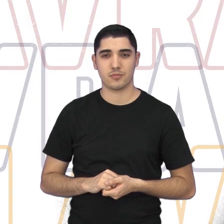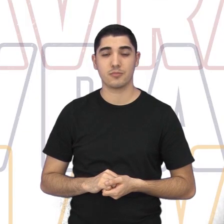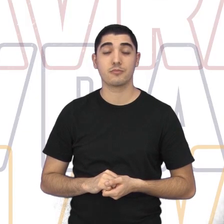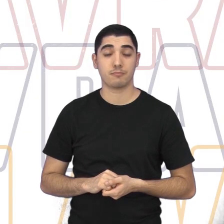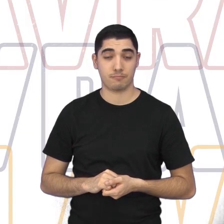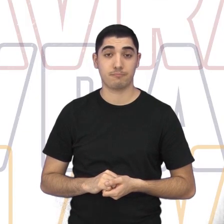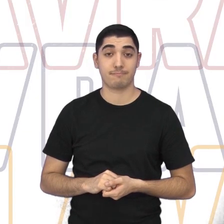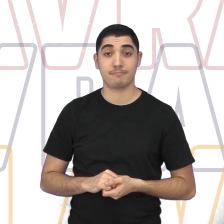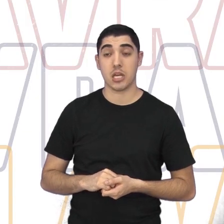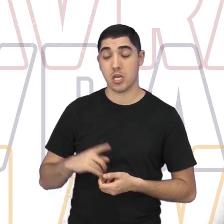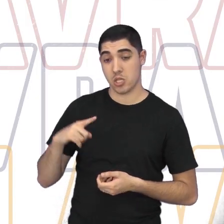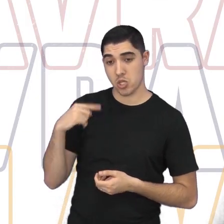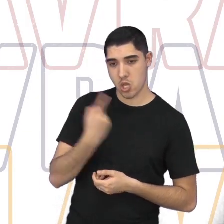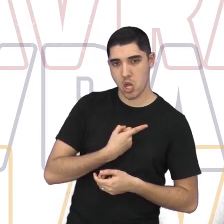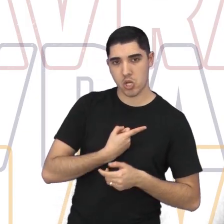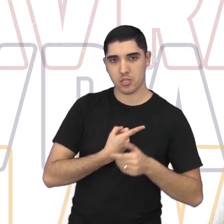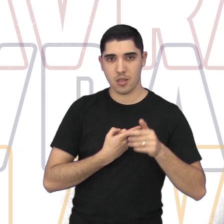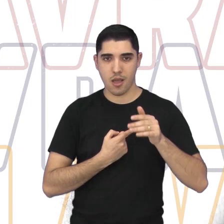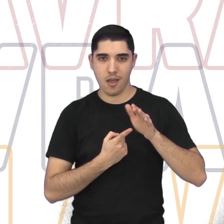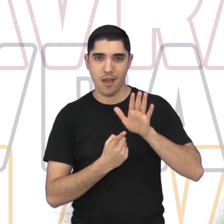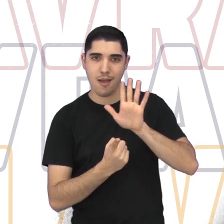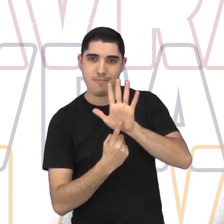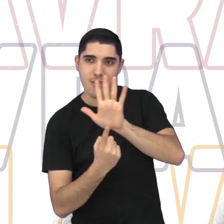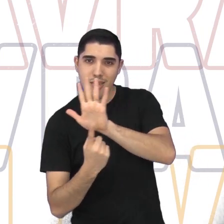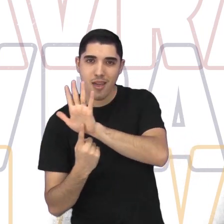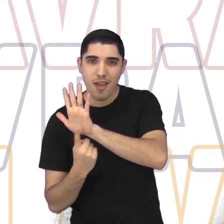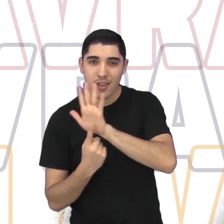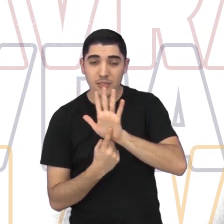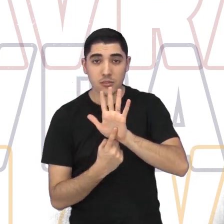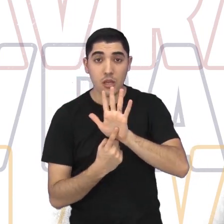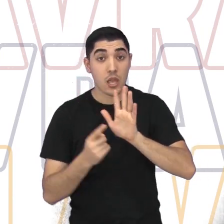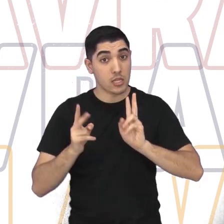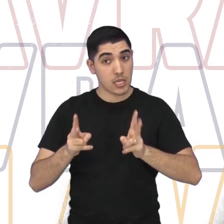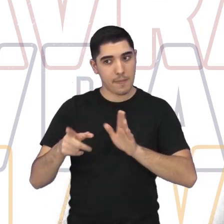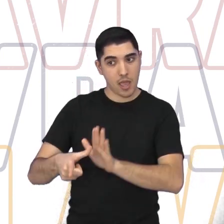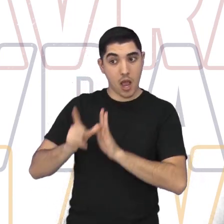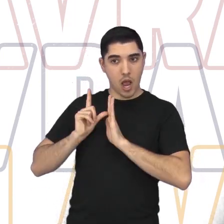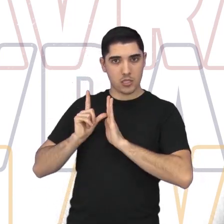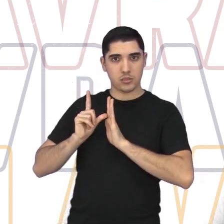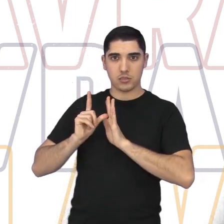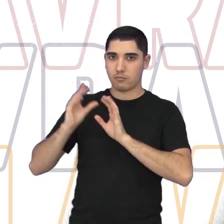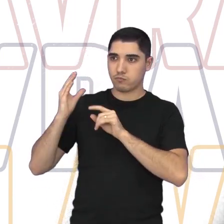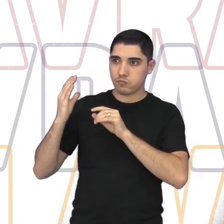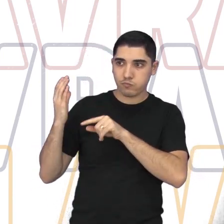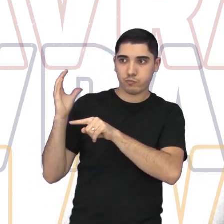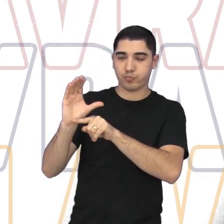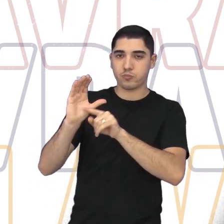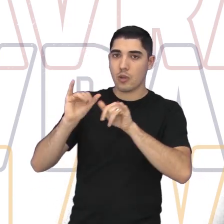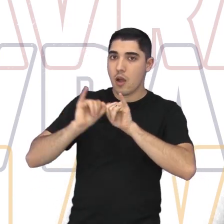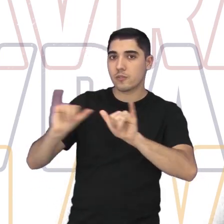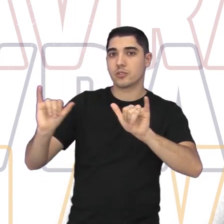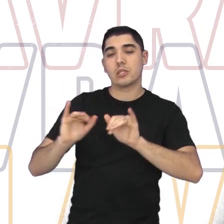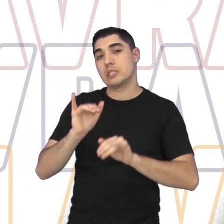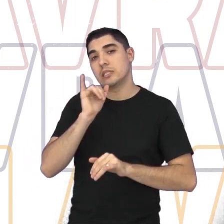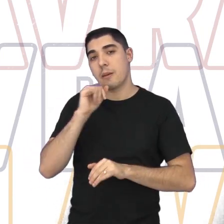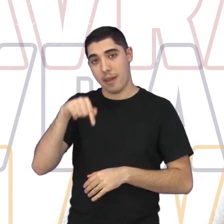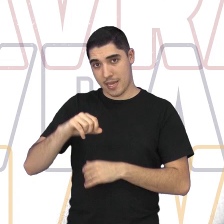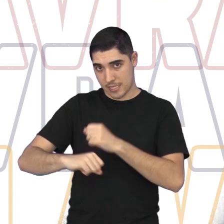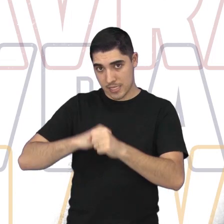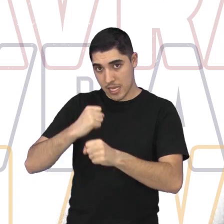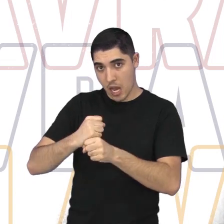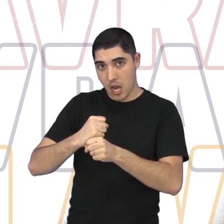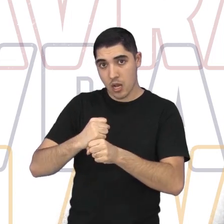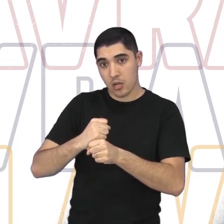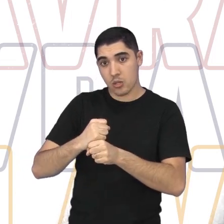Todas as nossas apresentações, elas são pensadas bem antes, né. Por exemplo, esse ano, nós já